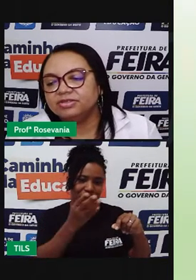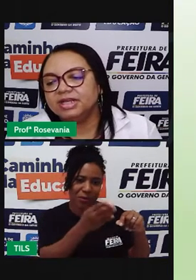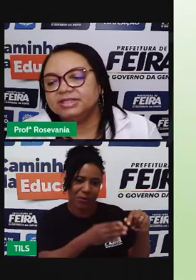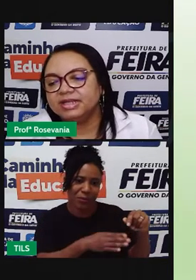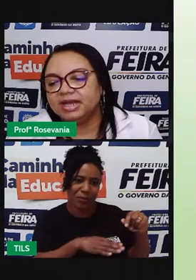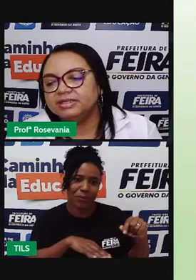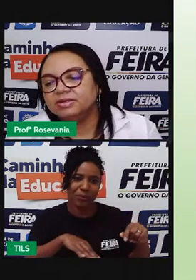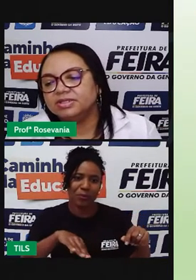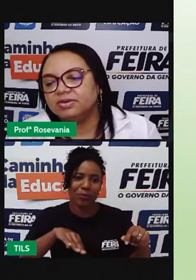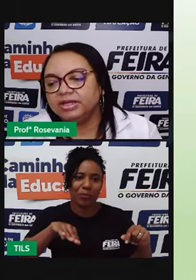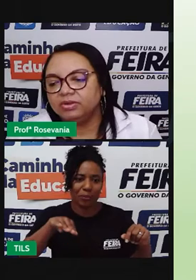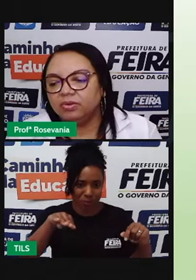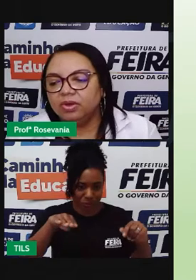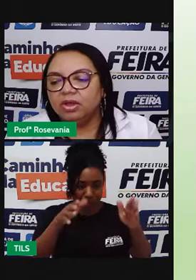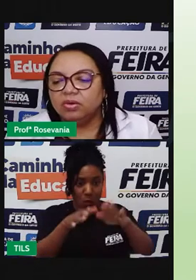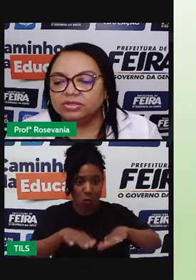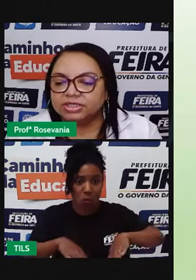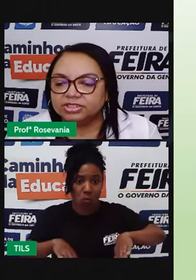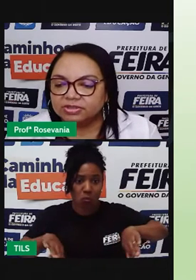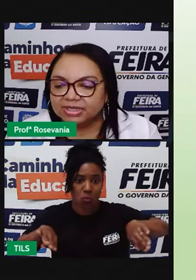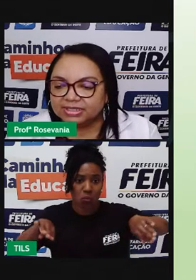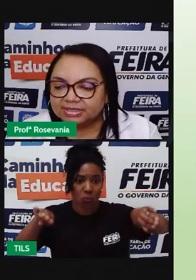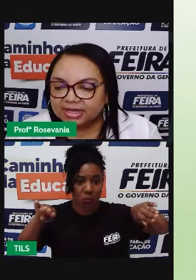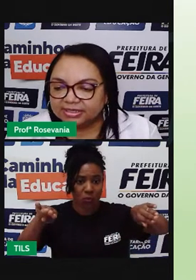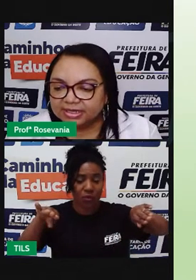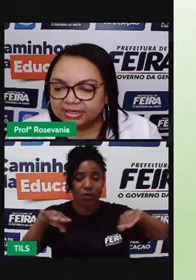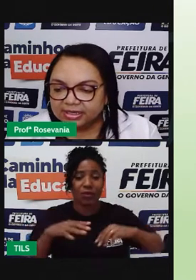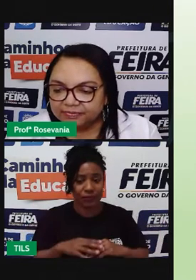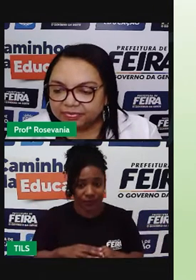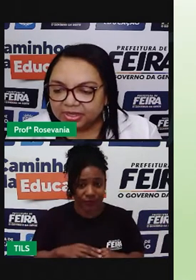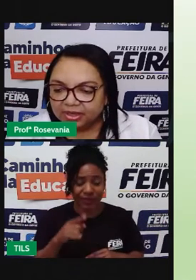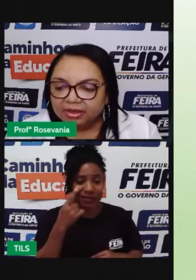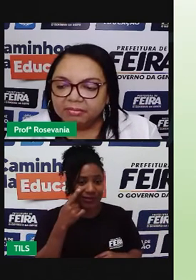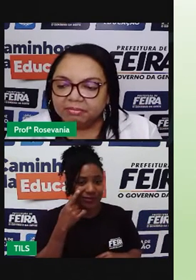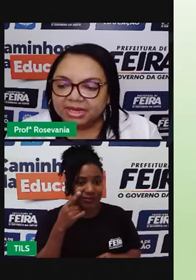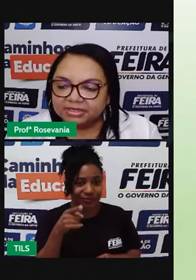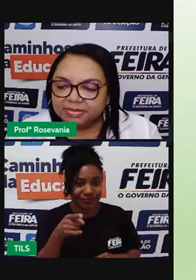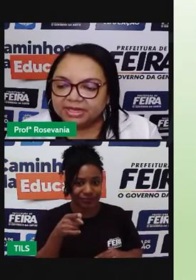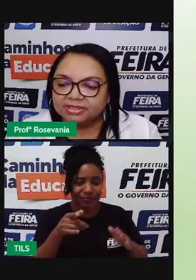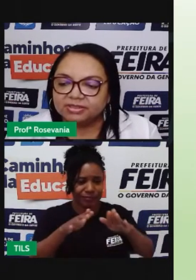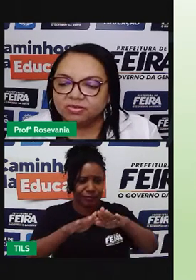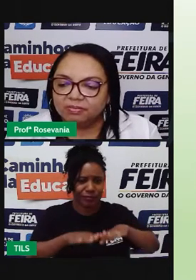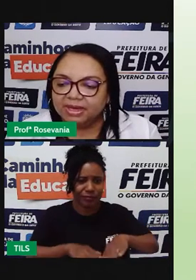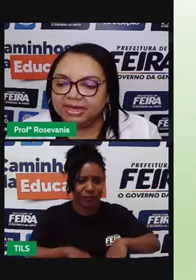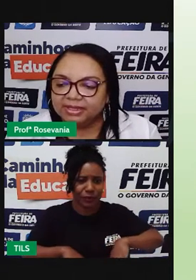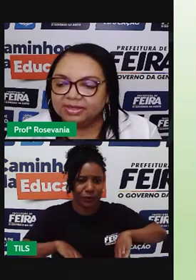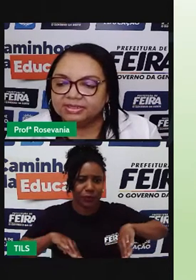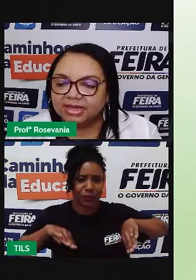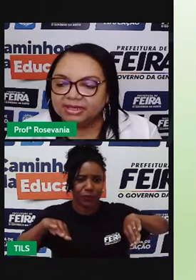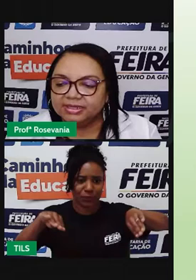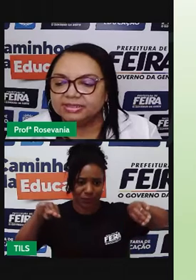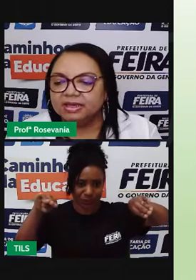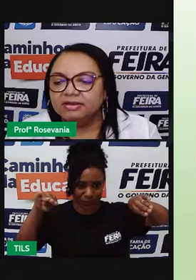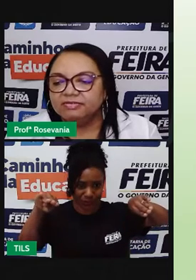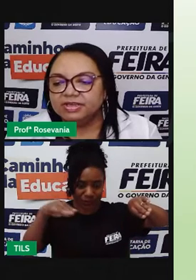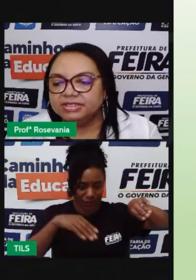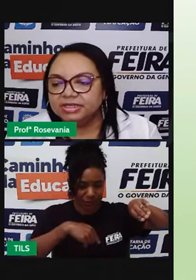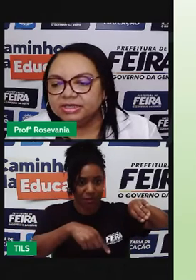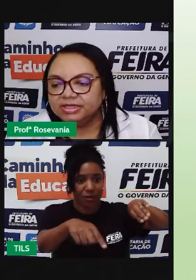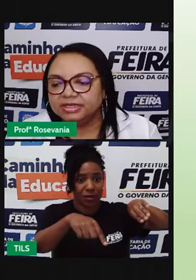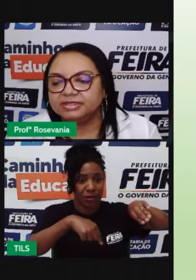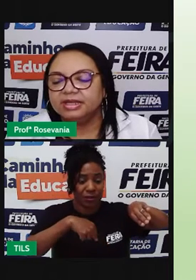abaixo das áreas ao seu redor. Ou seja, são essas áreas aqui mais baixas comparadas às áreas